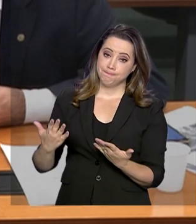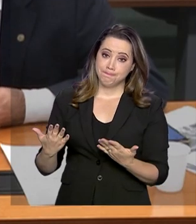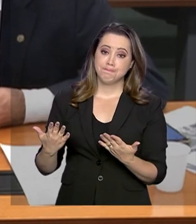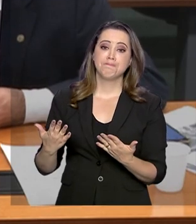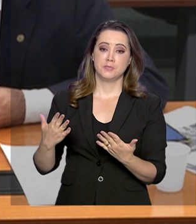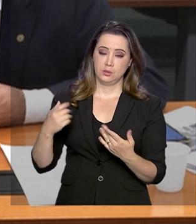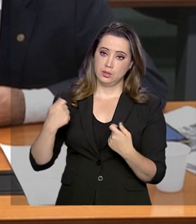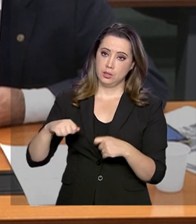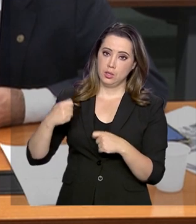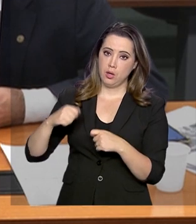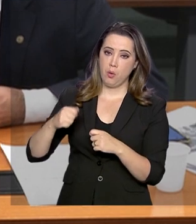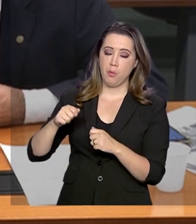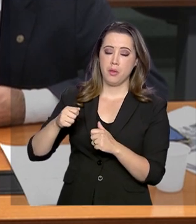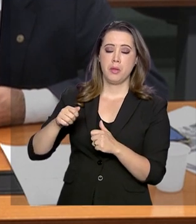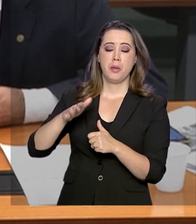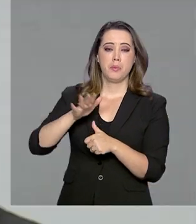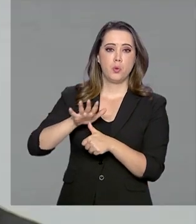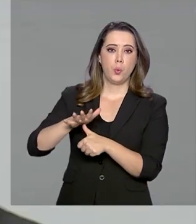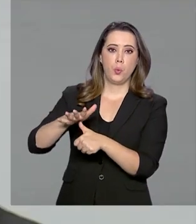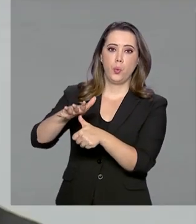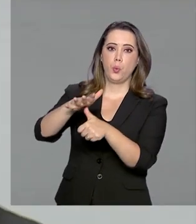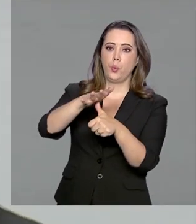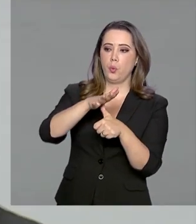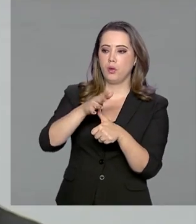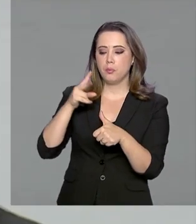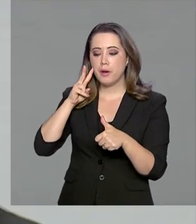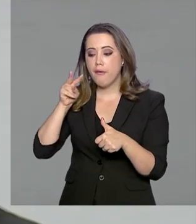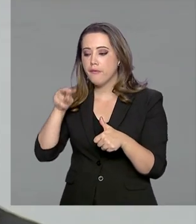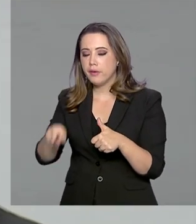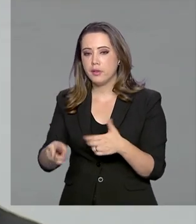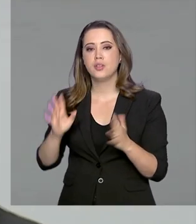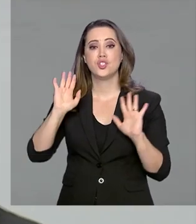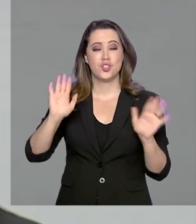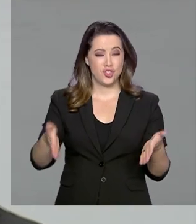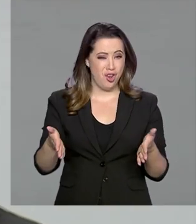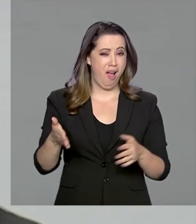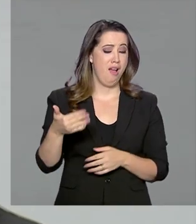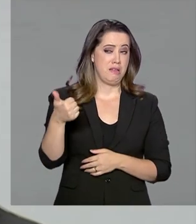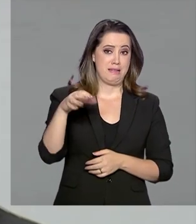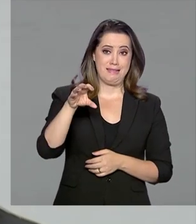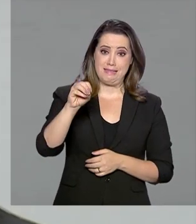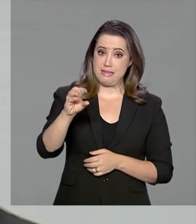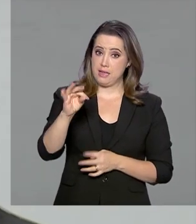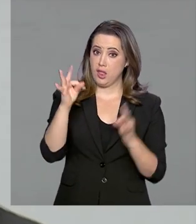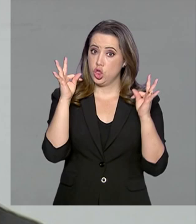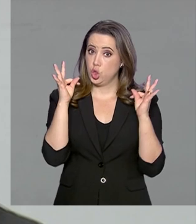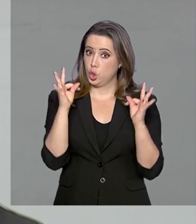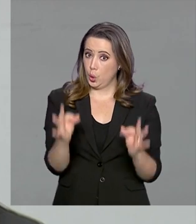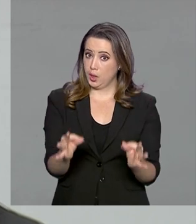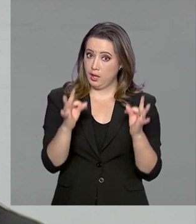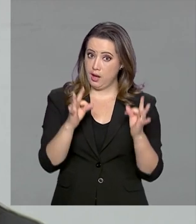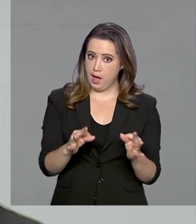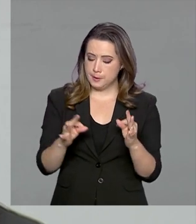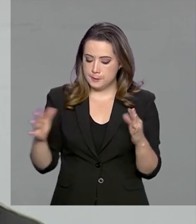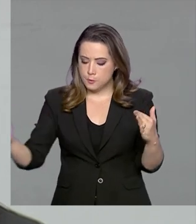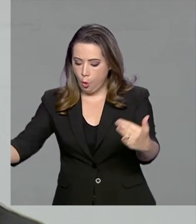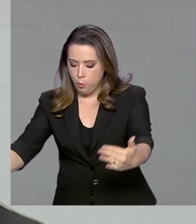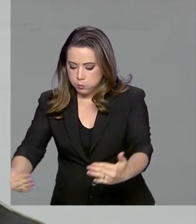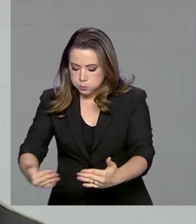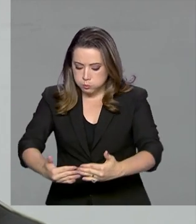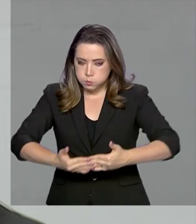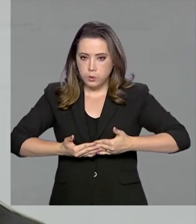voos de helicóptero para reconhecimento aéreo, 100 toneladas recolhidas de óleo por essas equipes, com apoio absoluto. Nós,